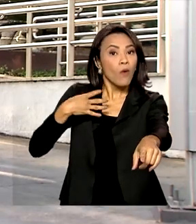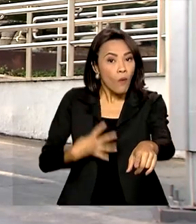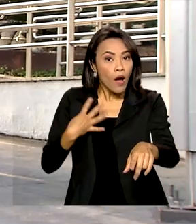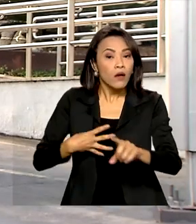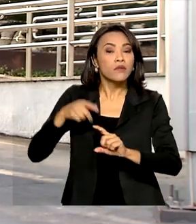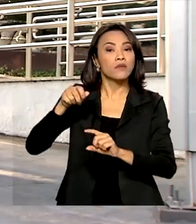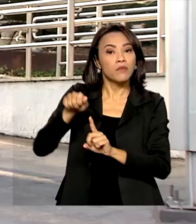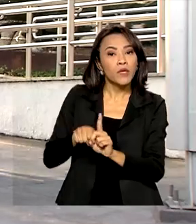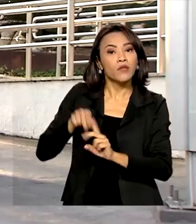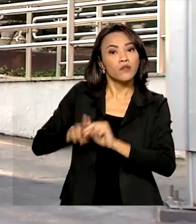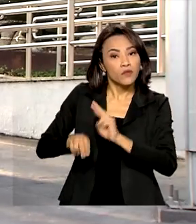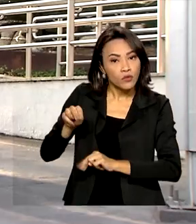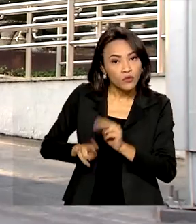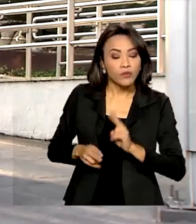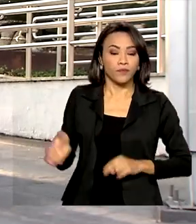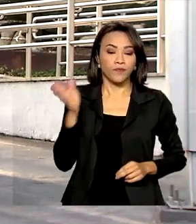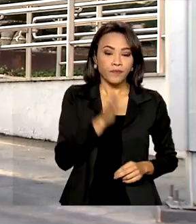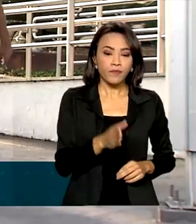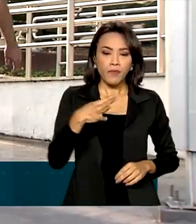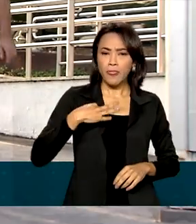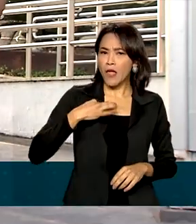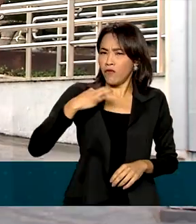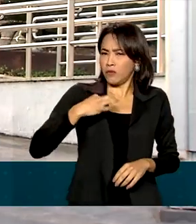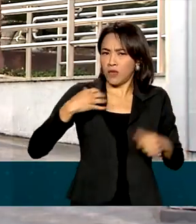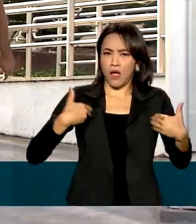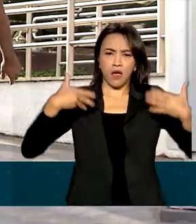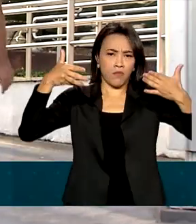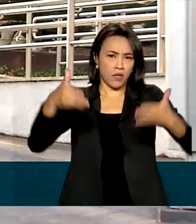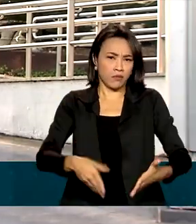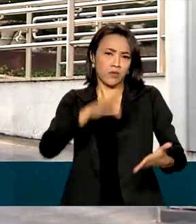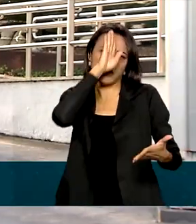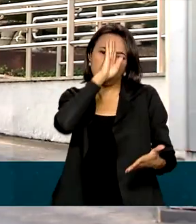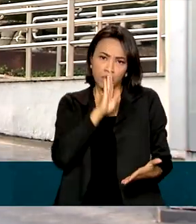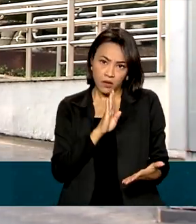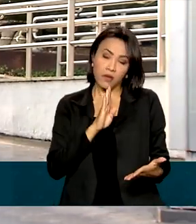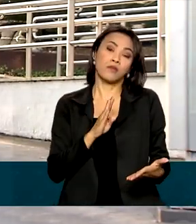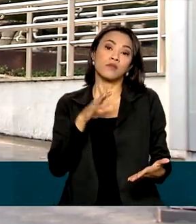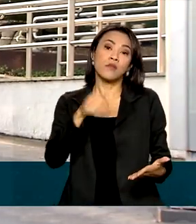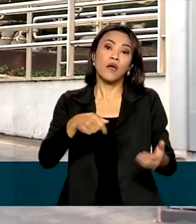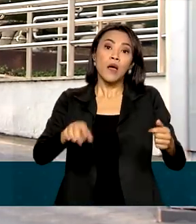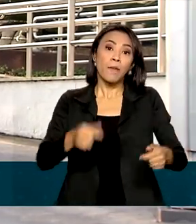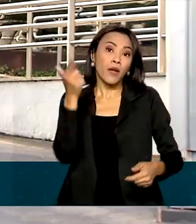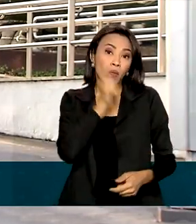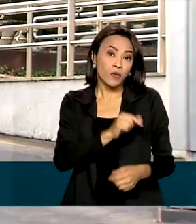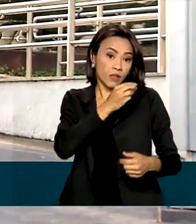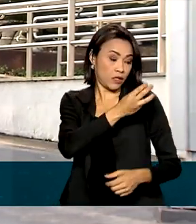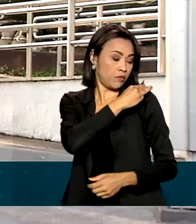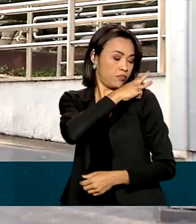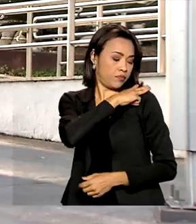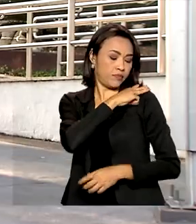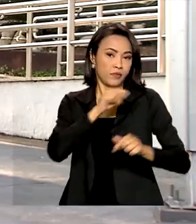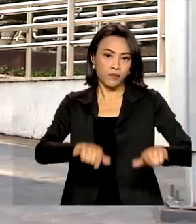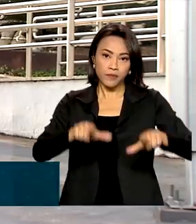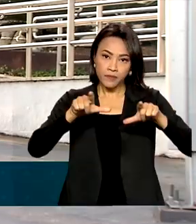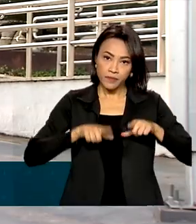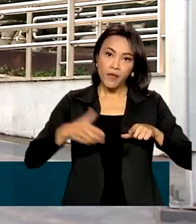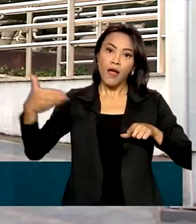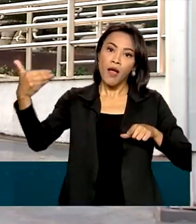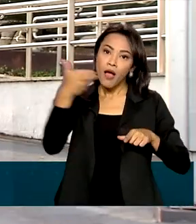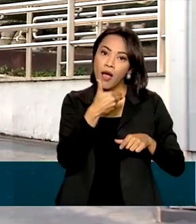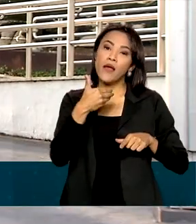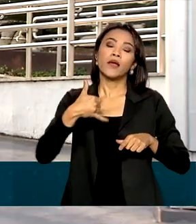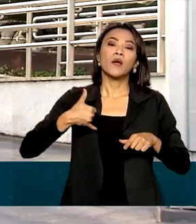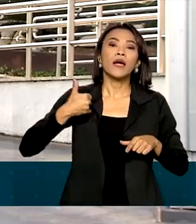A participação no Enseja é voluntária e gratuita. A certificação para o ensino fundamental é feita para estudantes